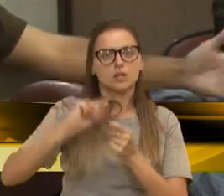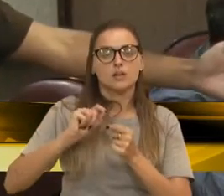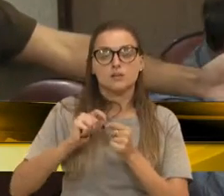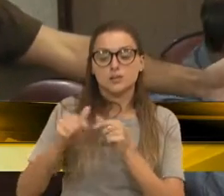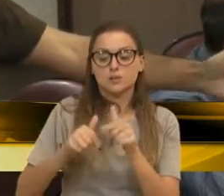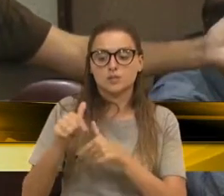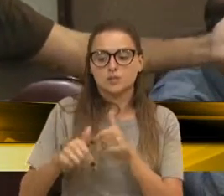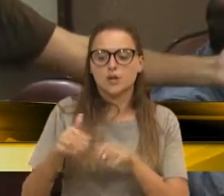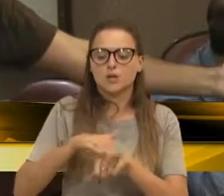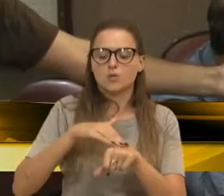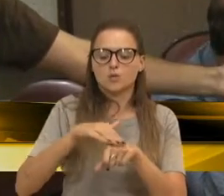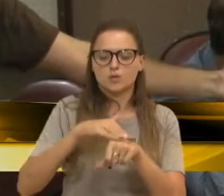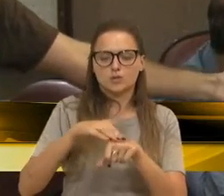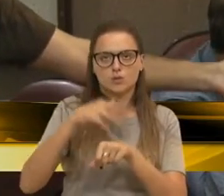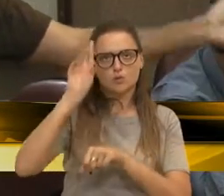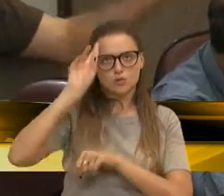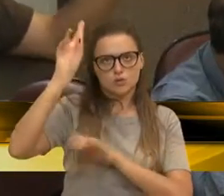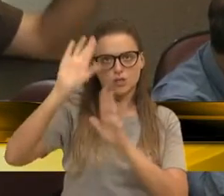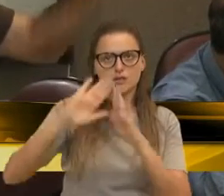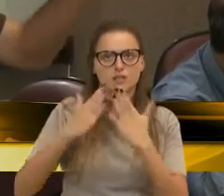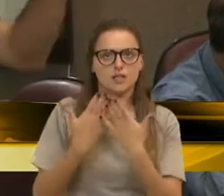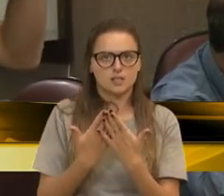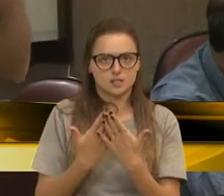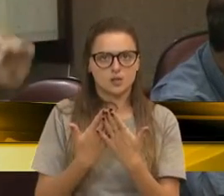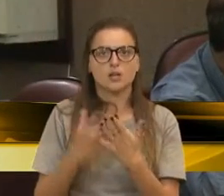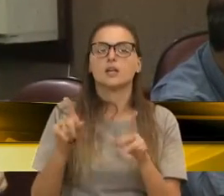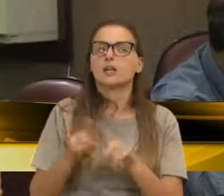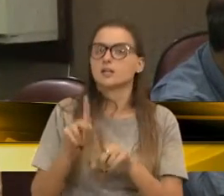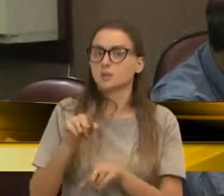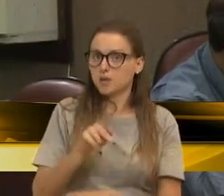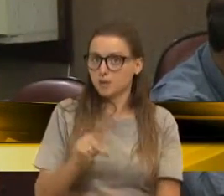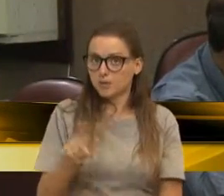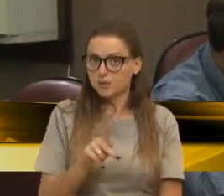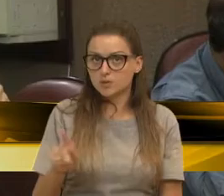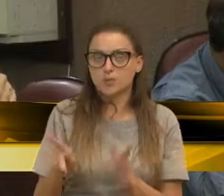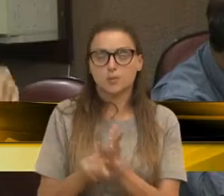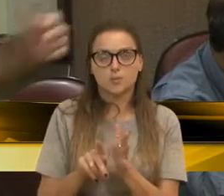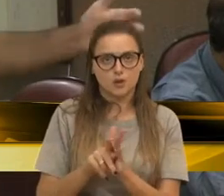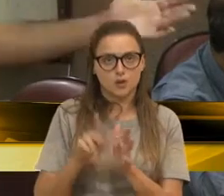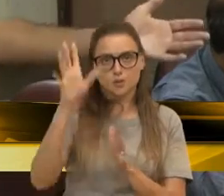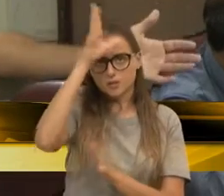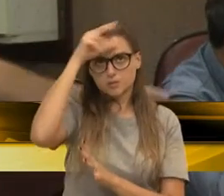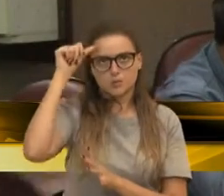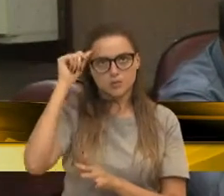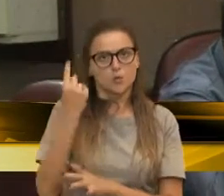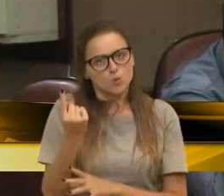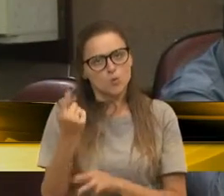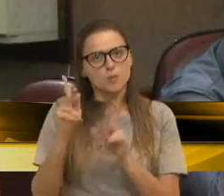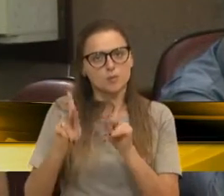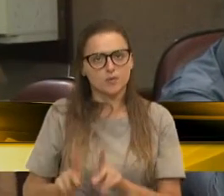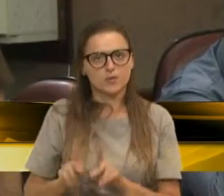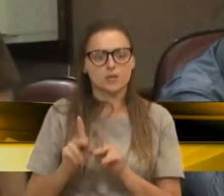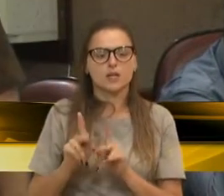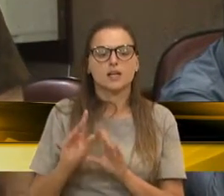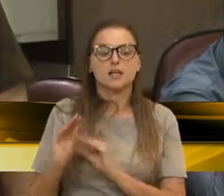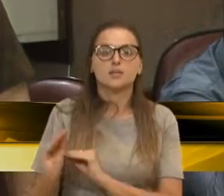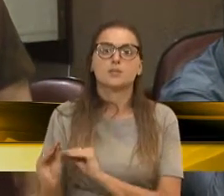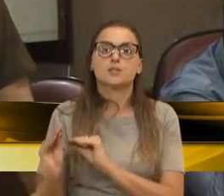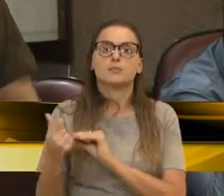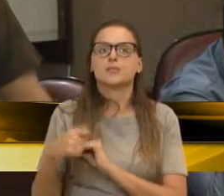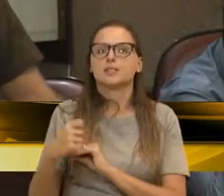serviço. Nós conversamos com a diretora da escola, que inclusive é professora do município, e uma das professoras foi retirada de lá.